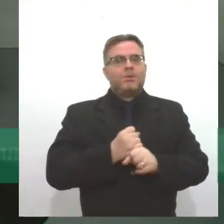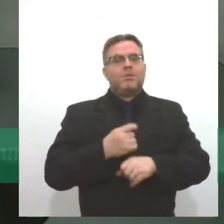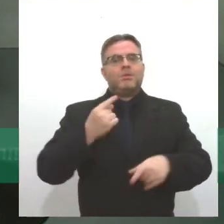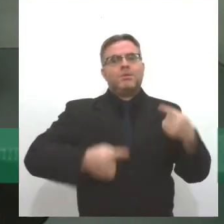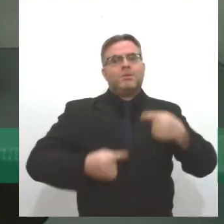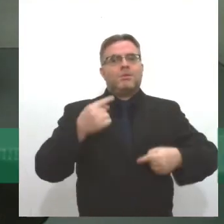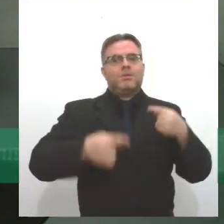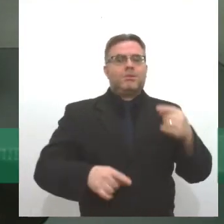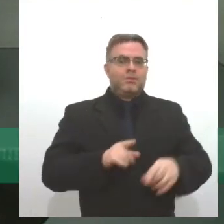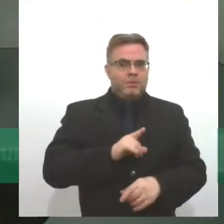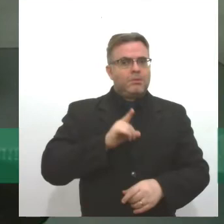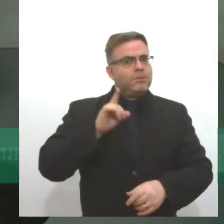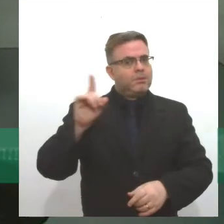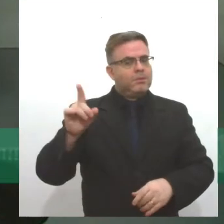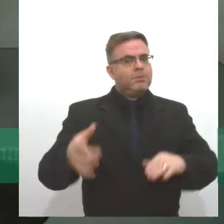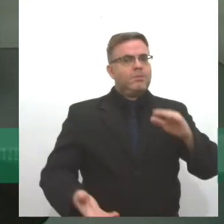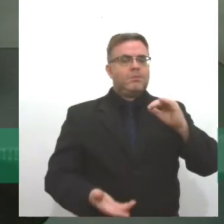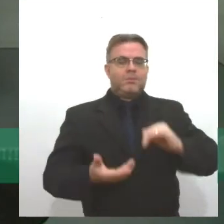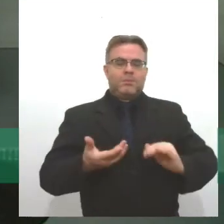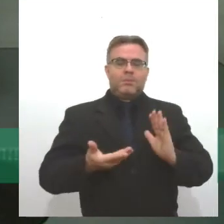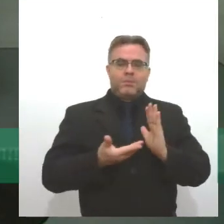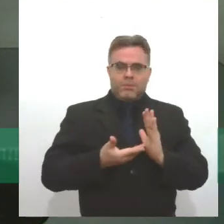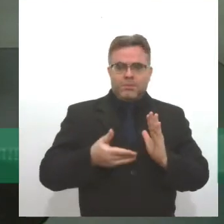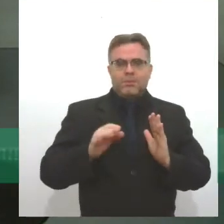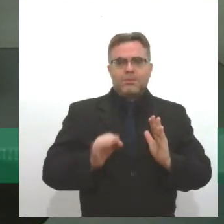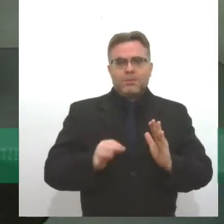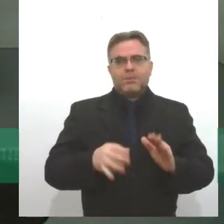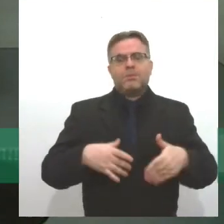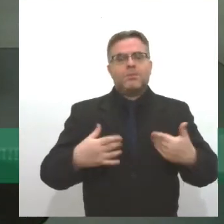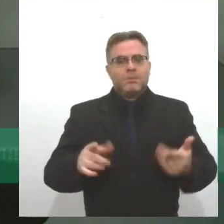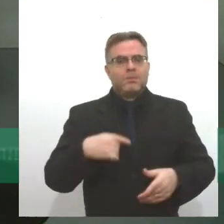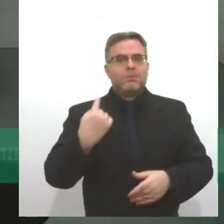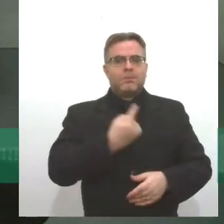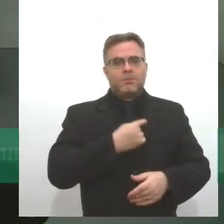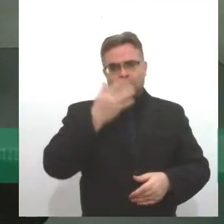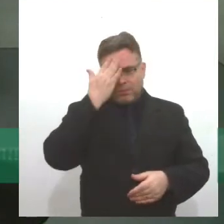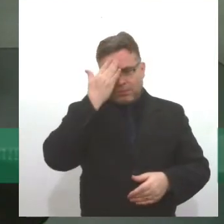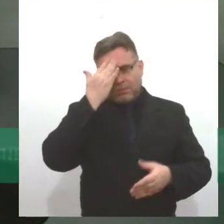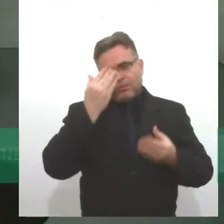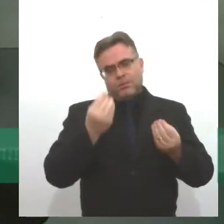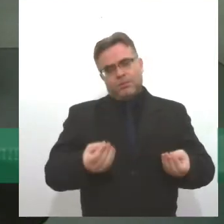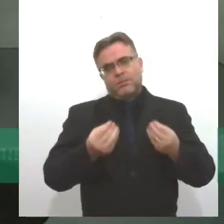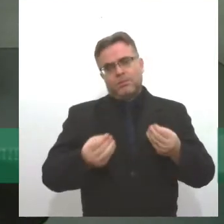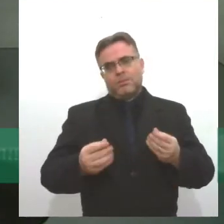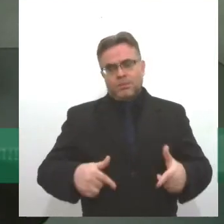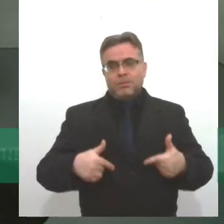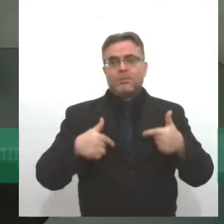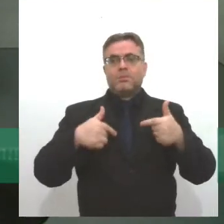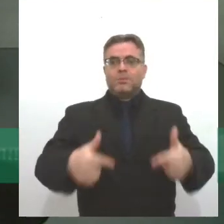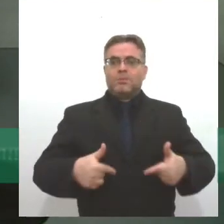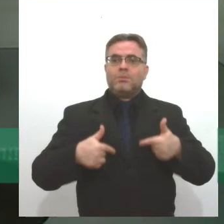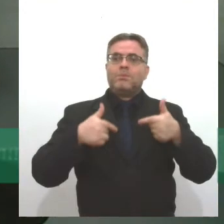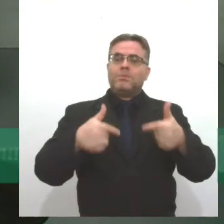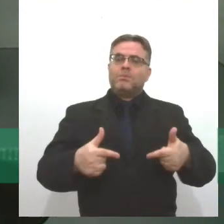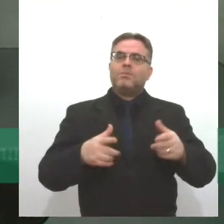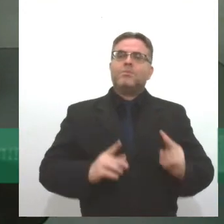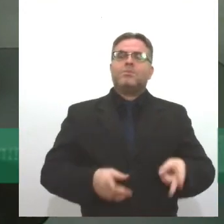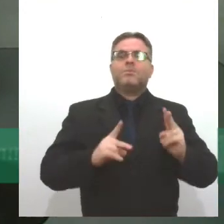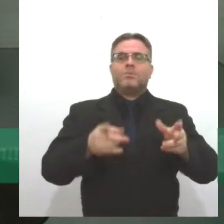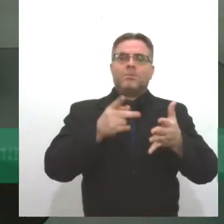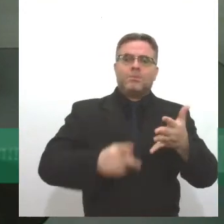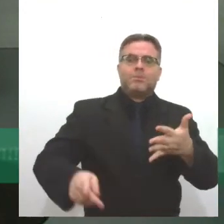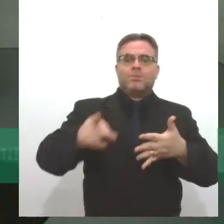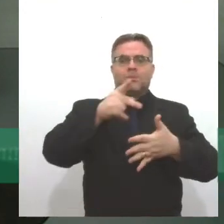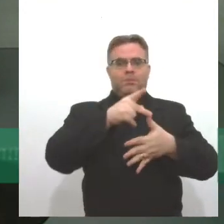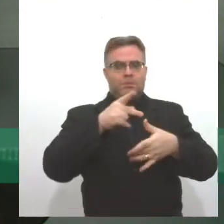no Senado Federal, mas nós entendemos que toda luta tem que ter prioridade nas